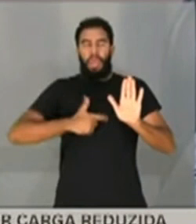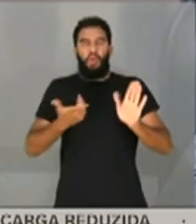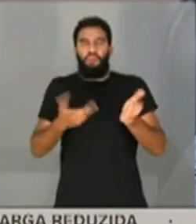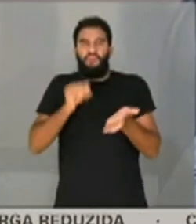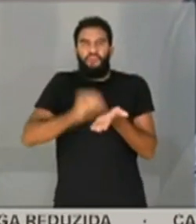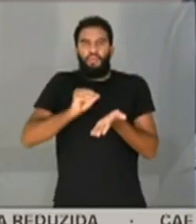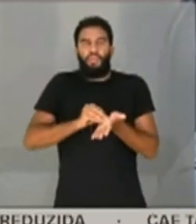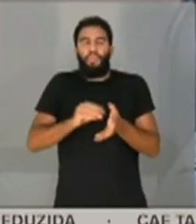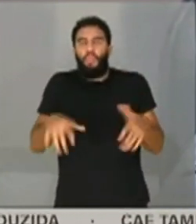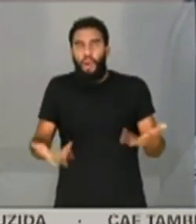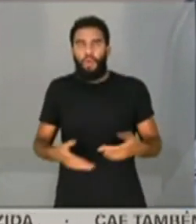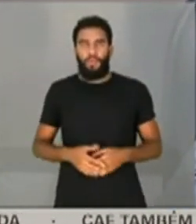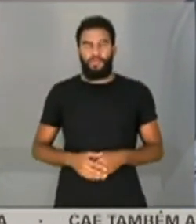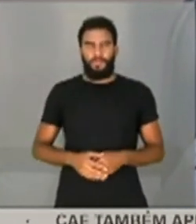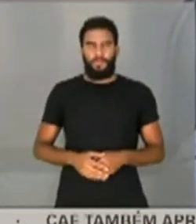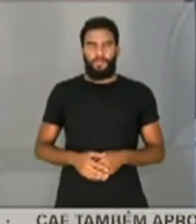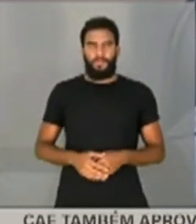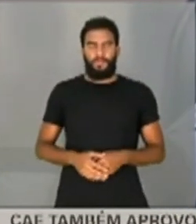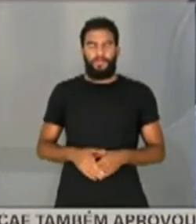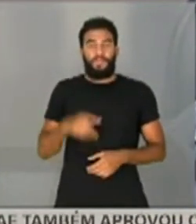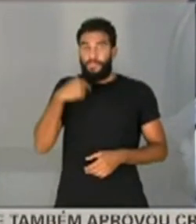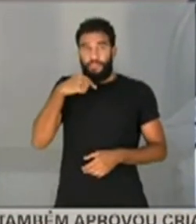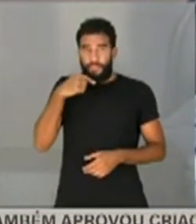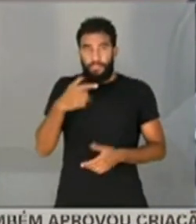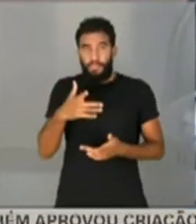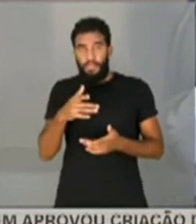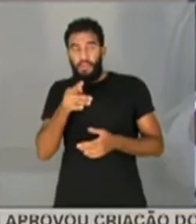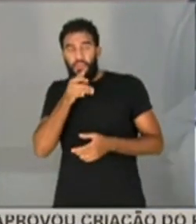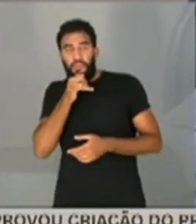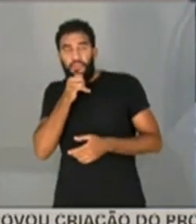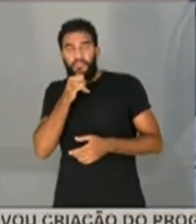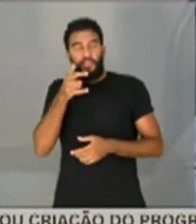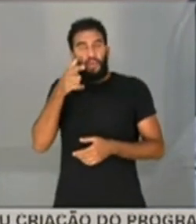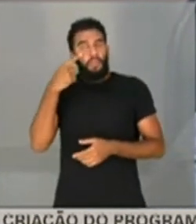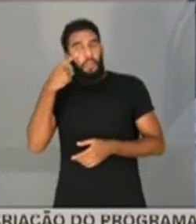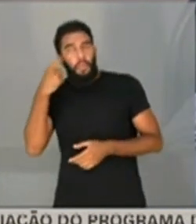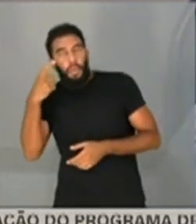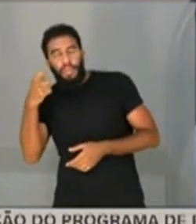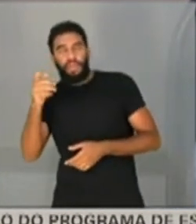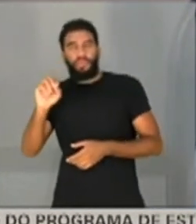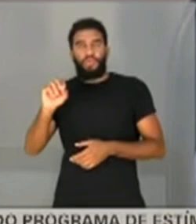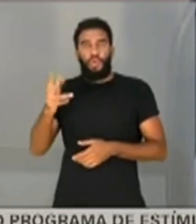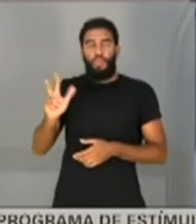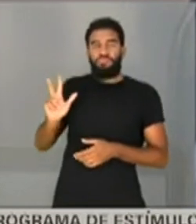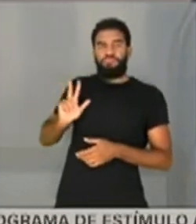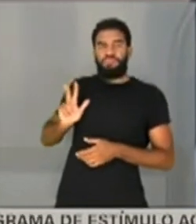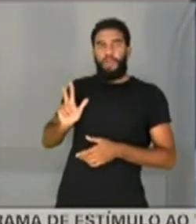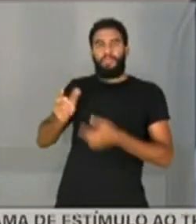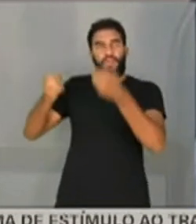praticar. Nem mesmo a existência de algum interesse ou sentimento pessoal que justificasse esta omissão.